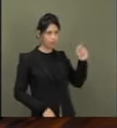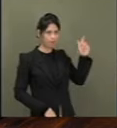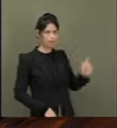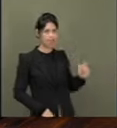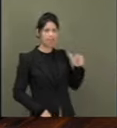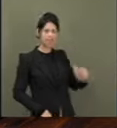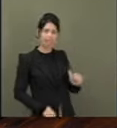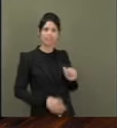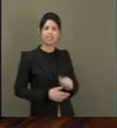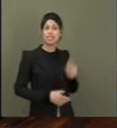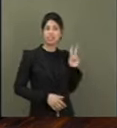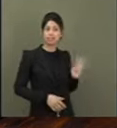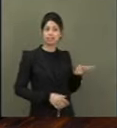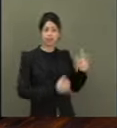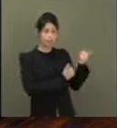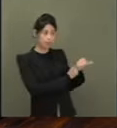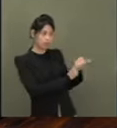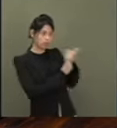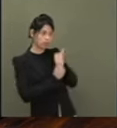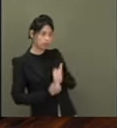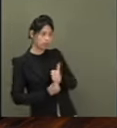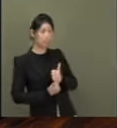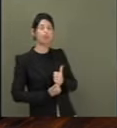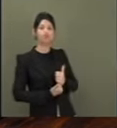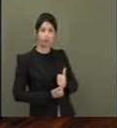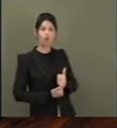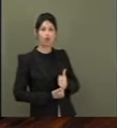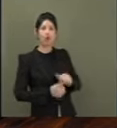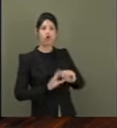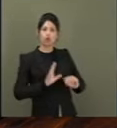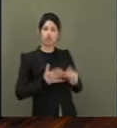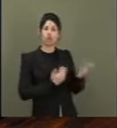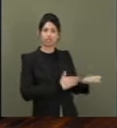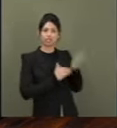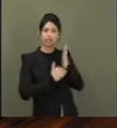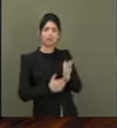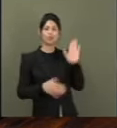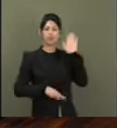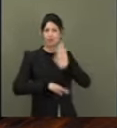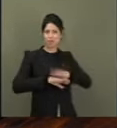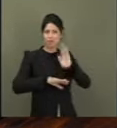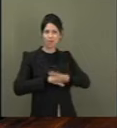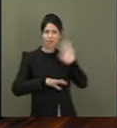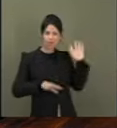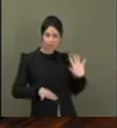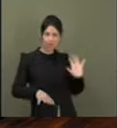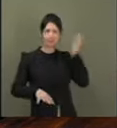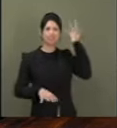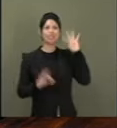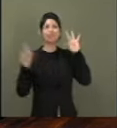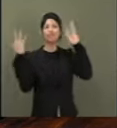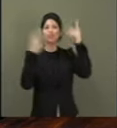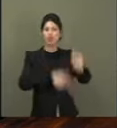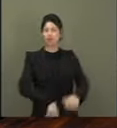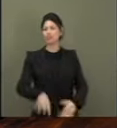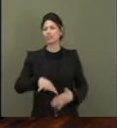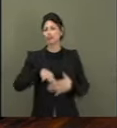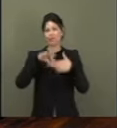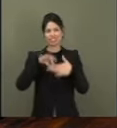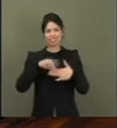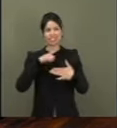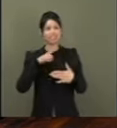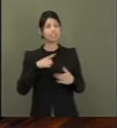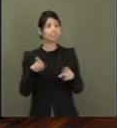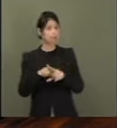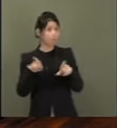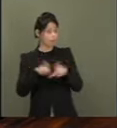Pacheco, que contribuiu muito para esse momento acontecer e, naturalmente, todos os líderes. Segundo